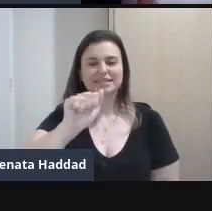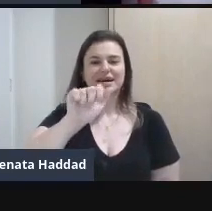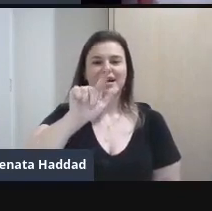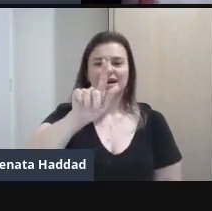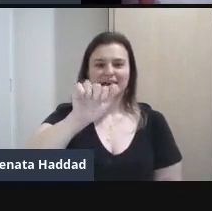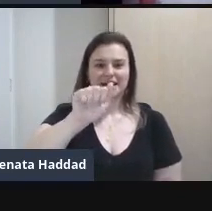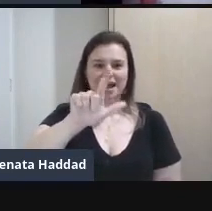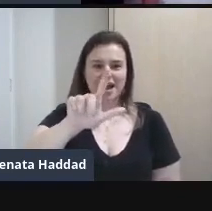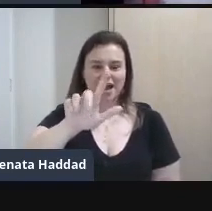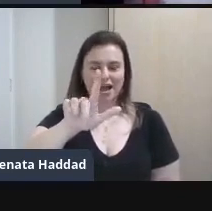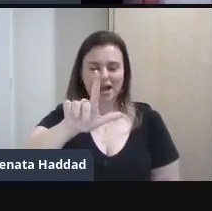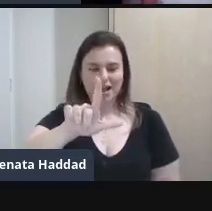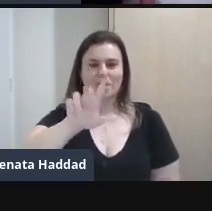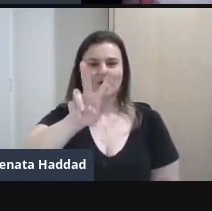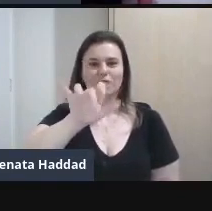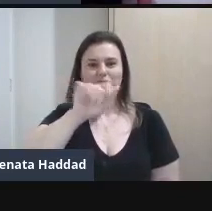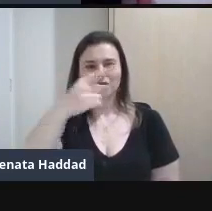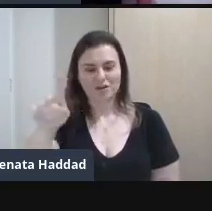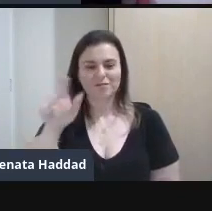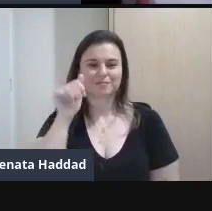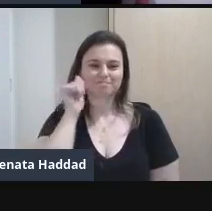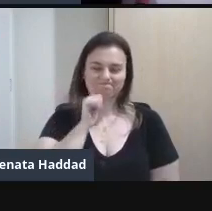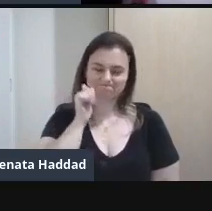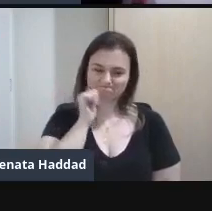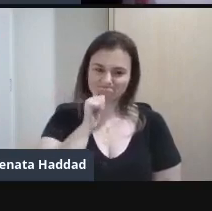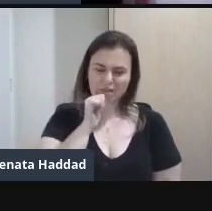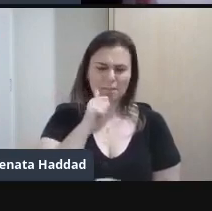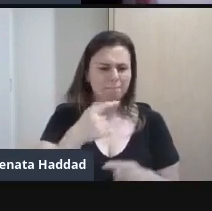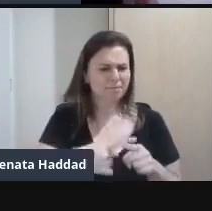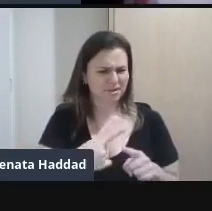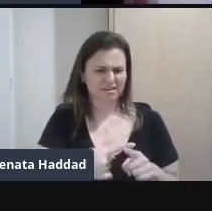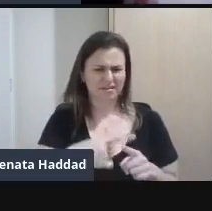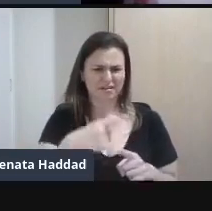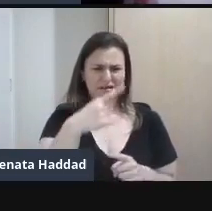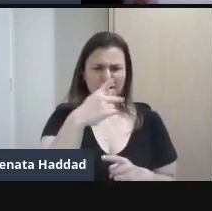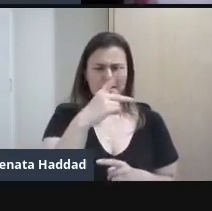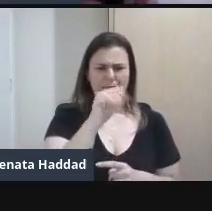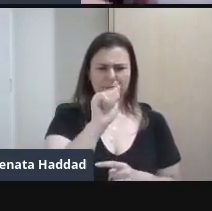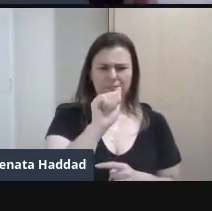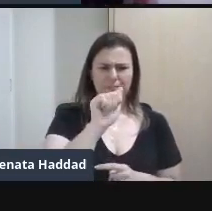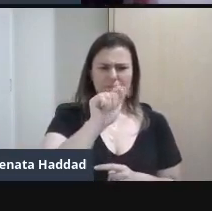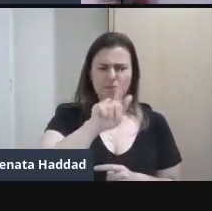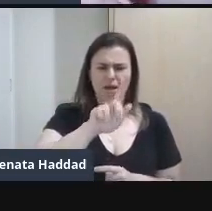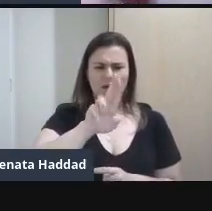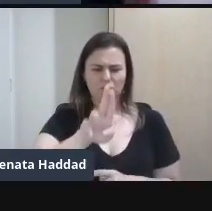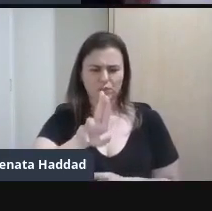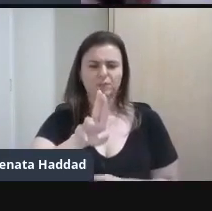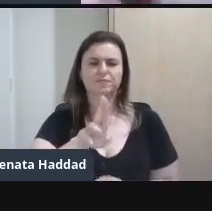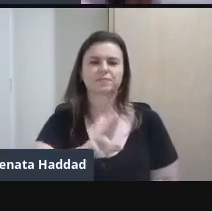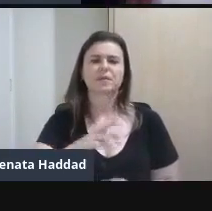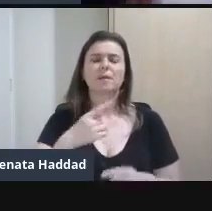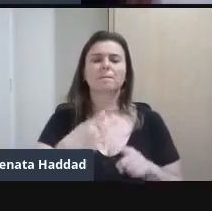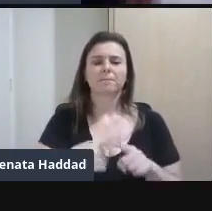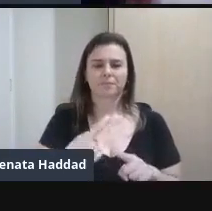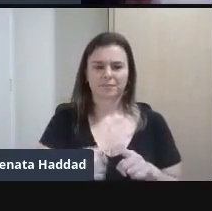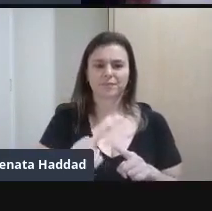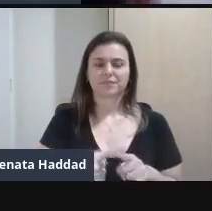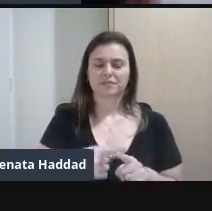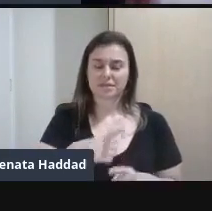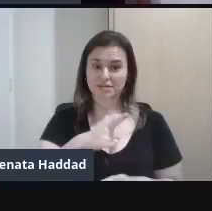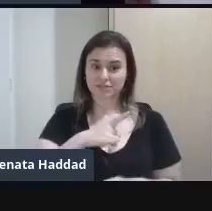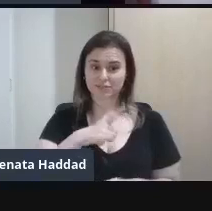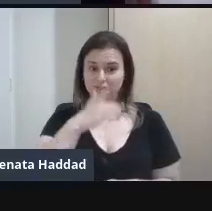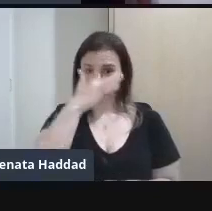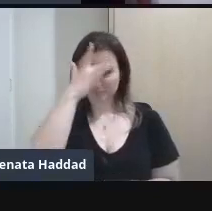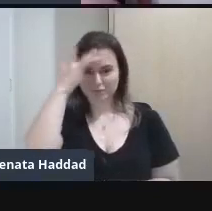esta mulher Pagou porque O Raul Bop Que era um dos No meio Artístico Um dos